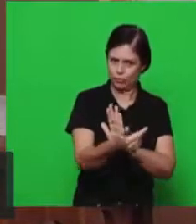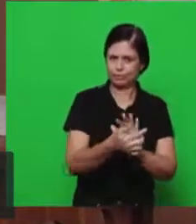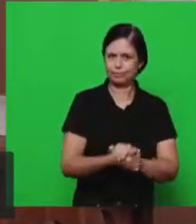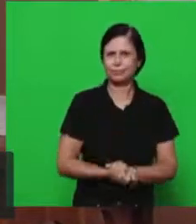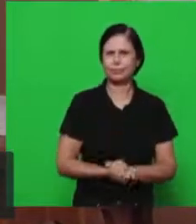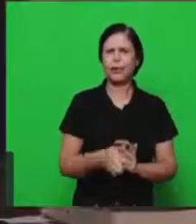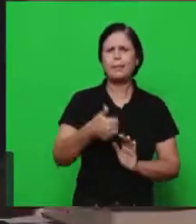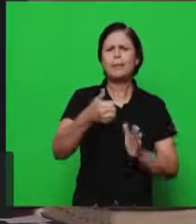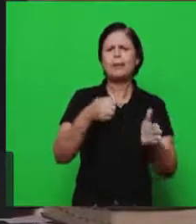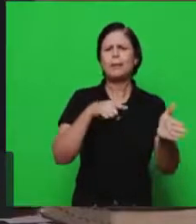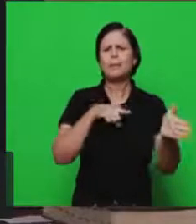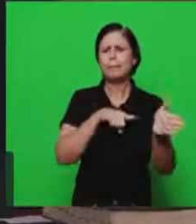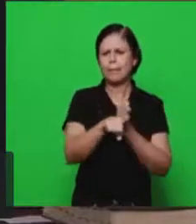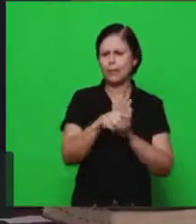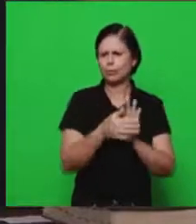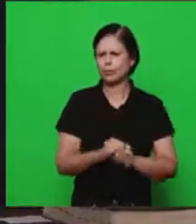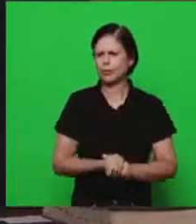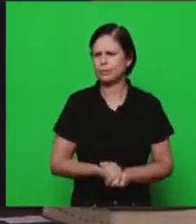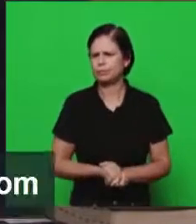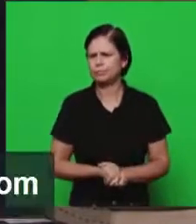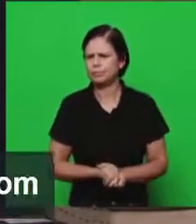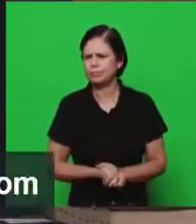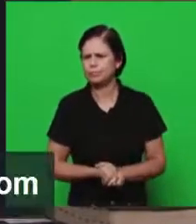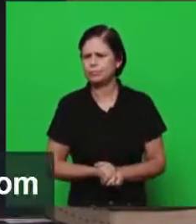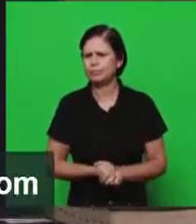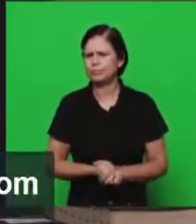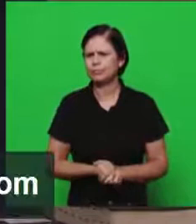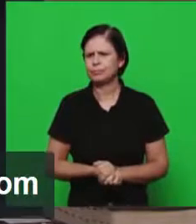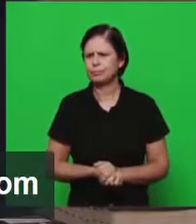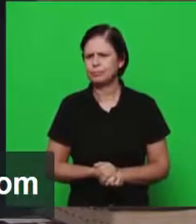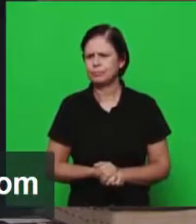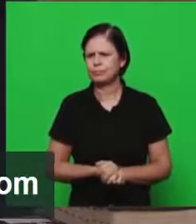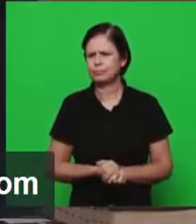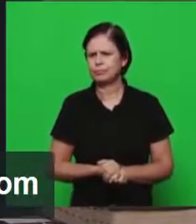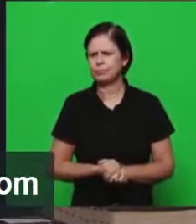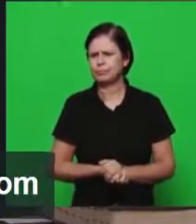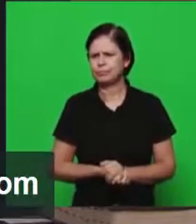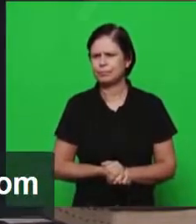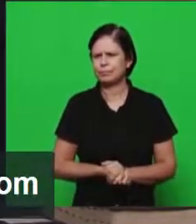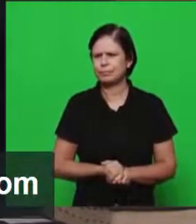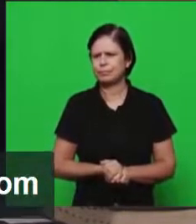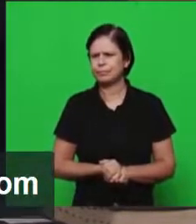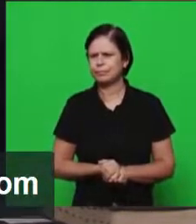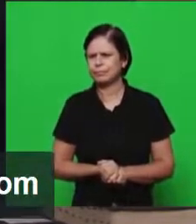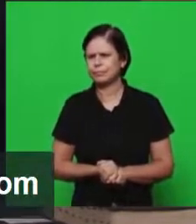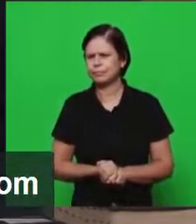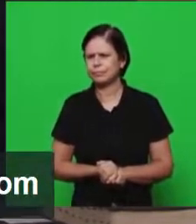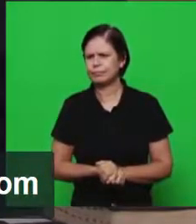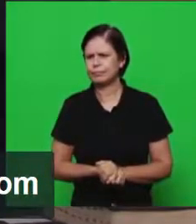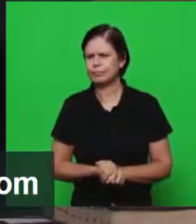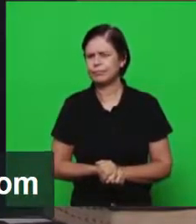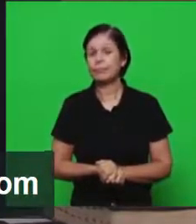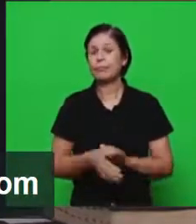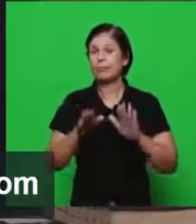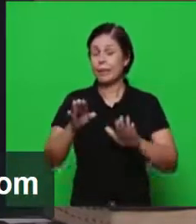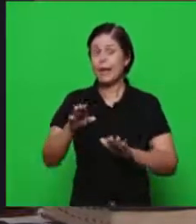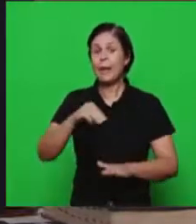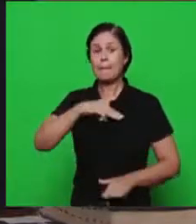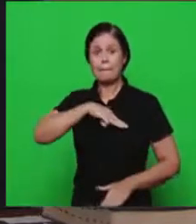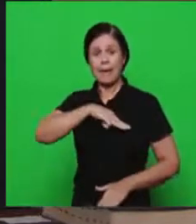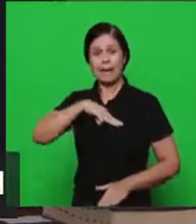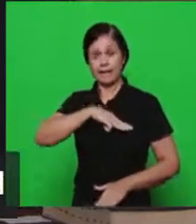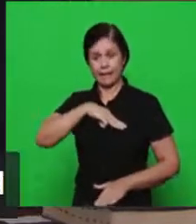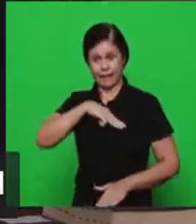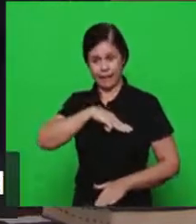à nossa primeira pergunta. A pergunta é a seguinte, quem proferiu as sete parábolas do reino,